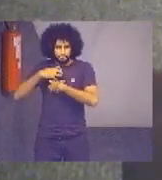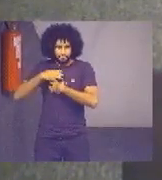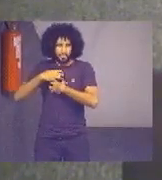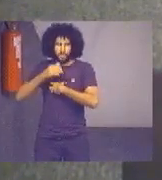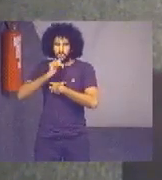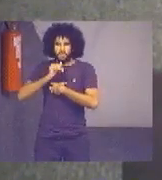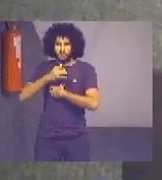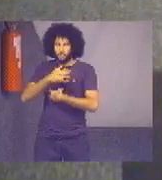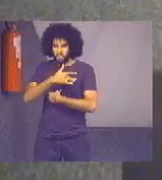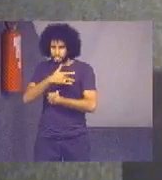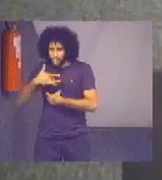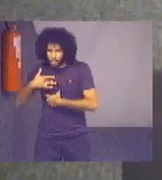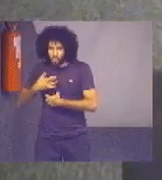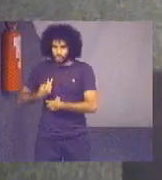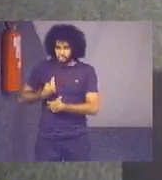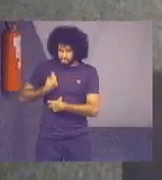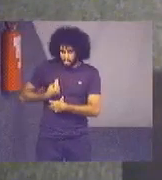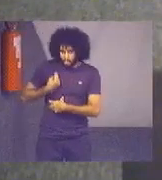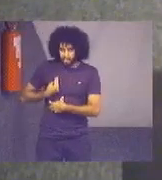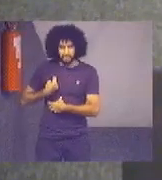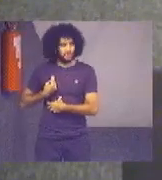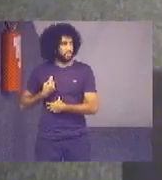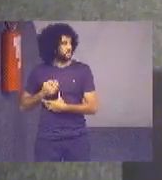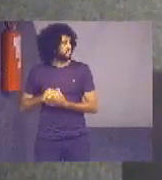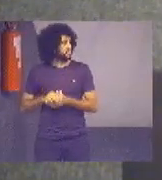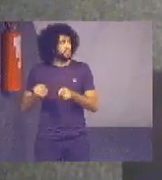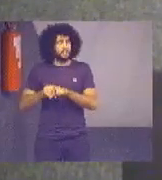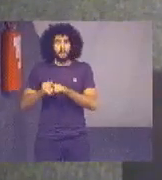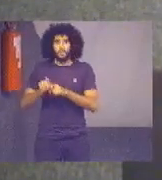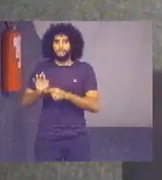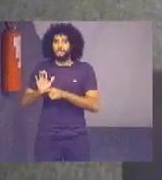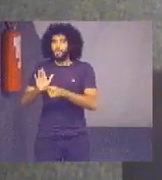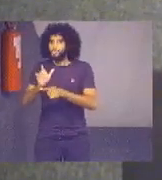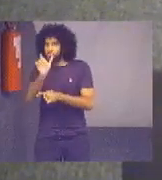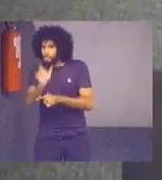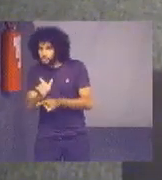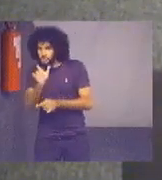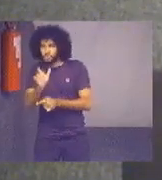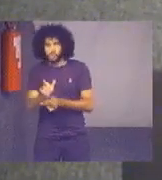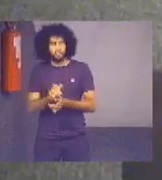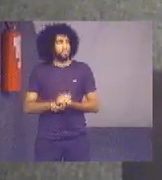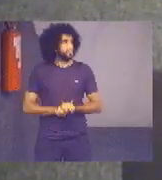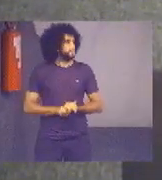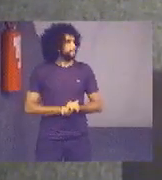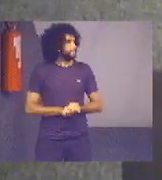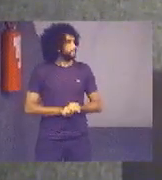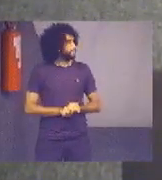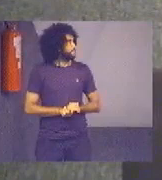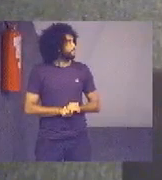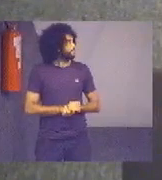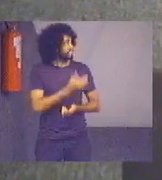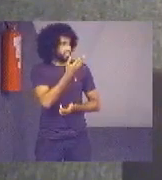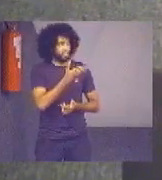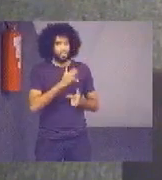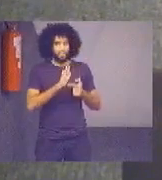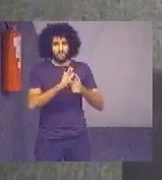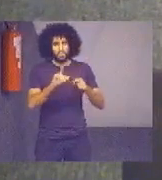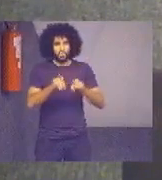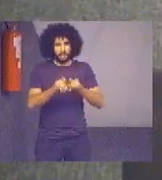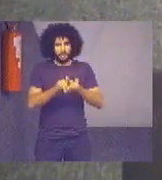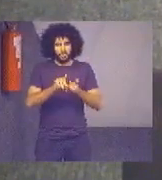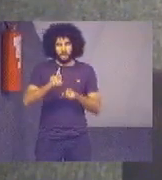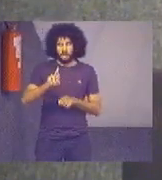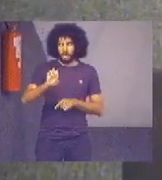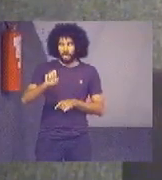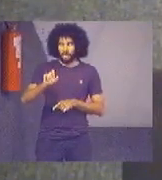vida, mas aumentou também de ação solidária, de ação de inclusão, mas aí, esses dados estão, a gestão de resíduos, foi um dado que